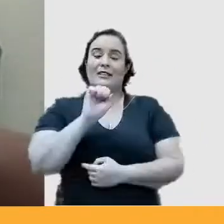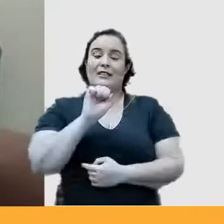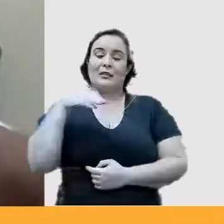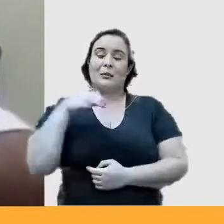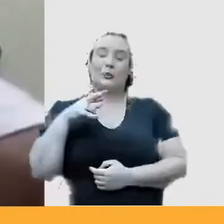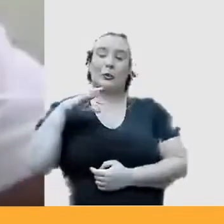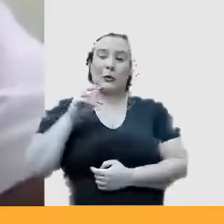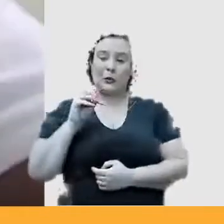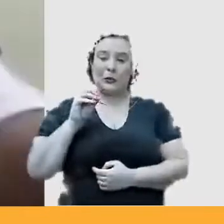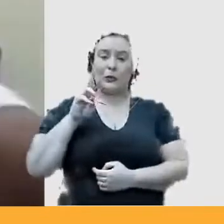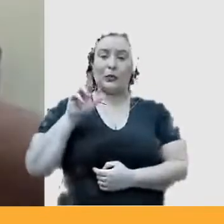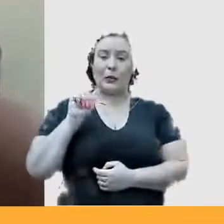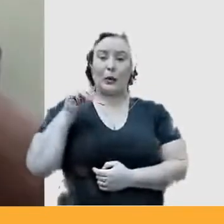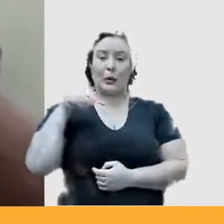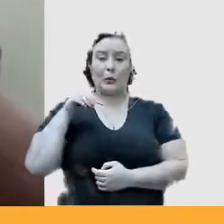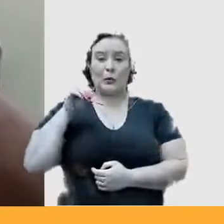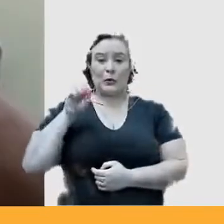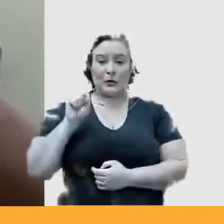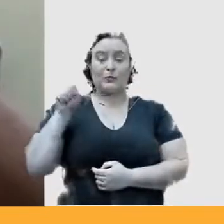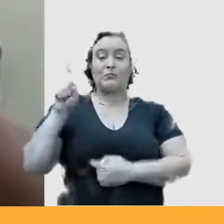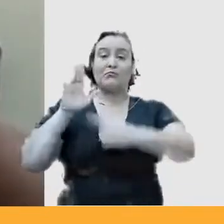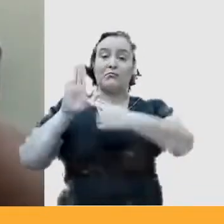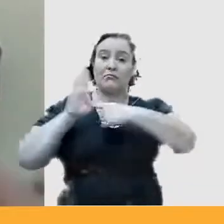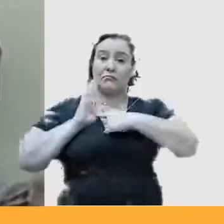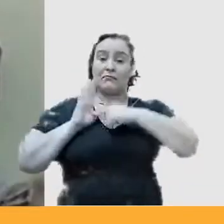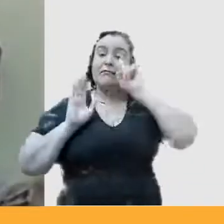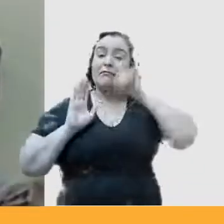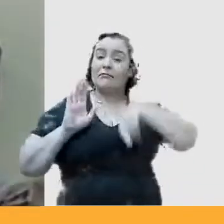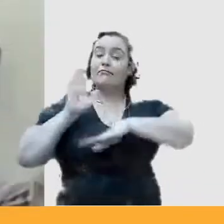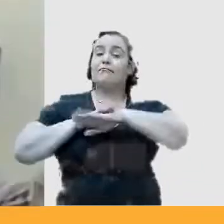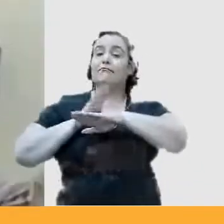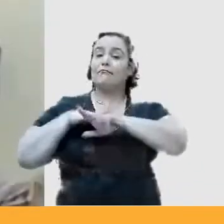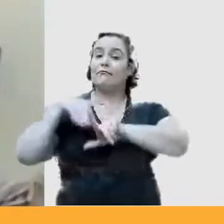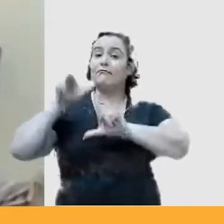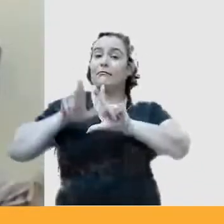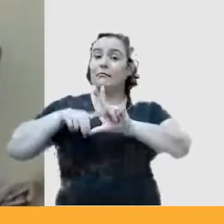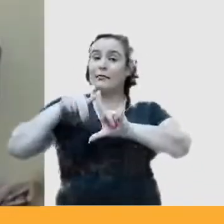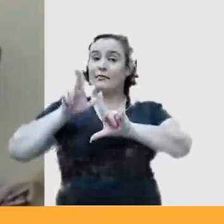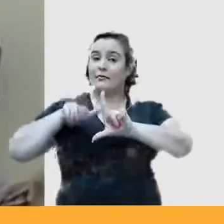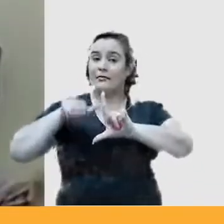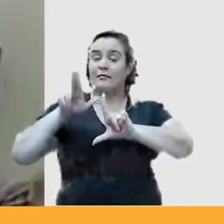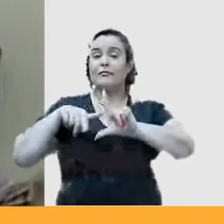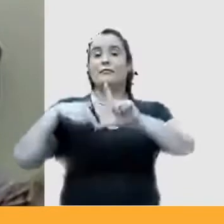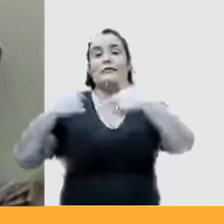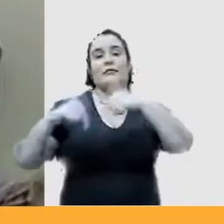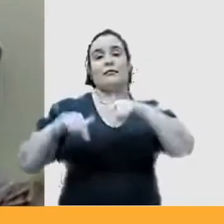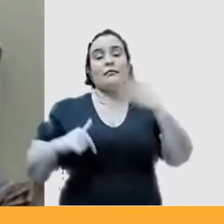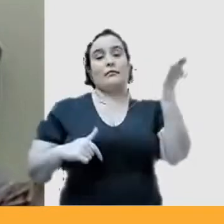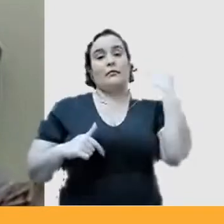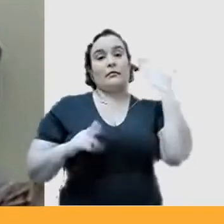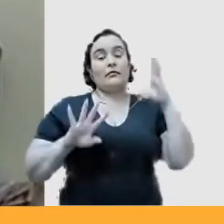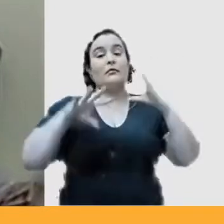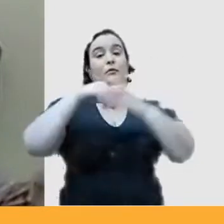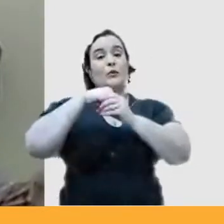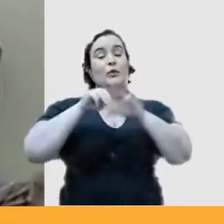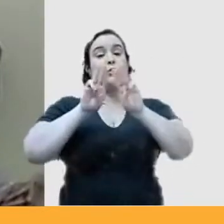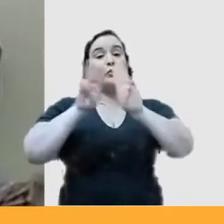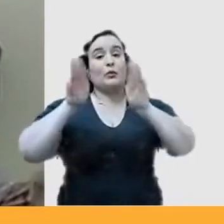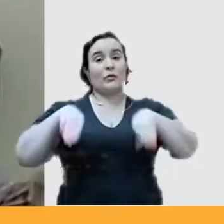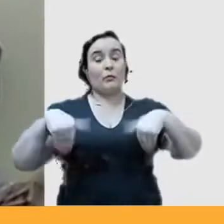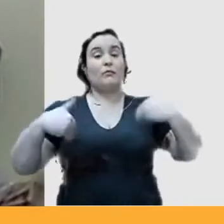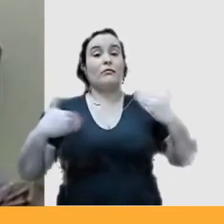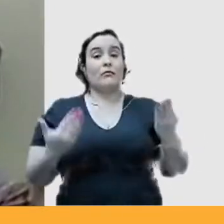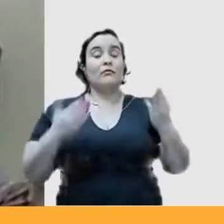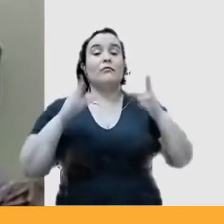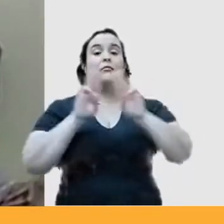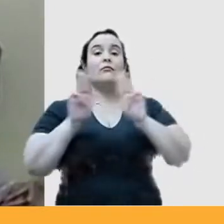O Casimiro Ramos era um pintor que trabalhava dentro do museu, e o museu,